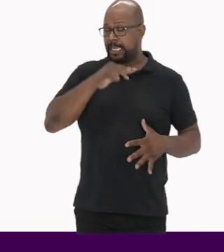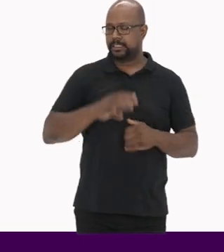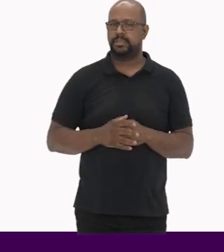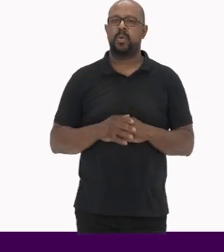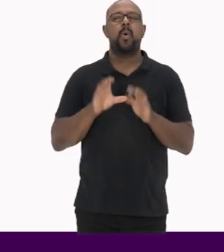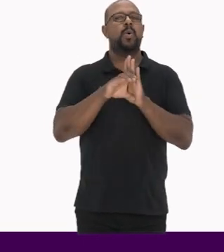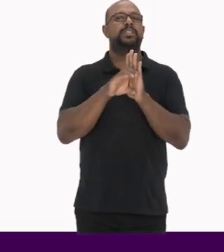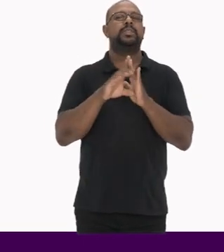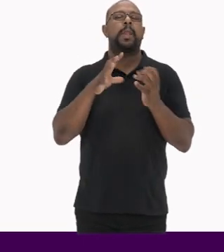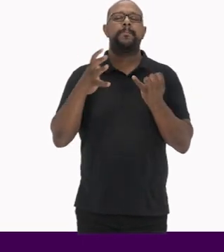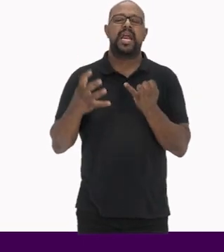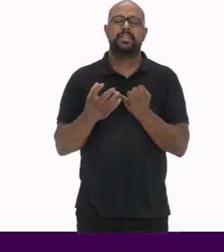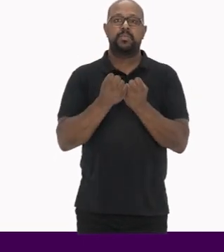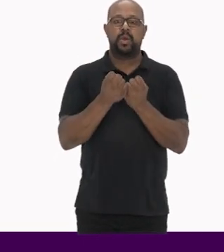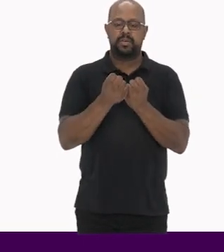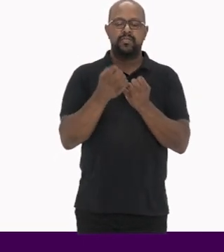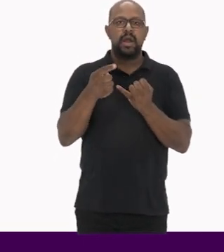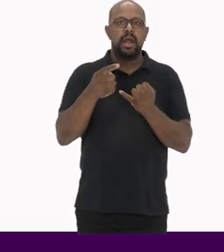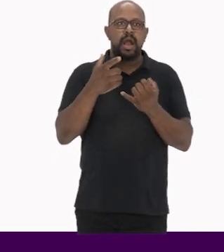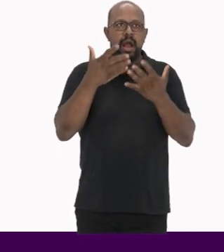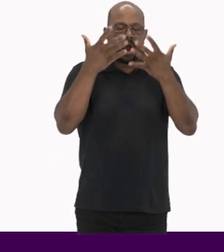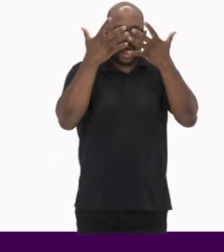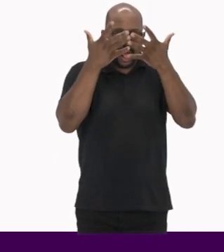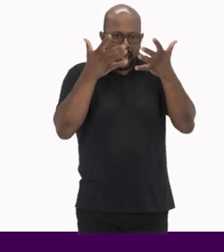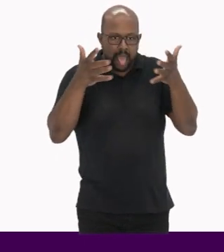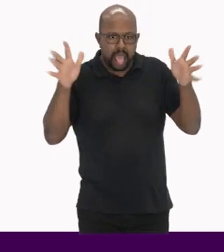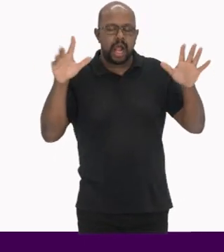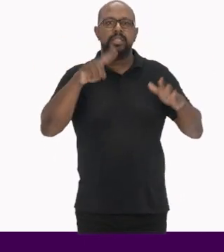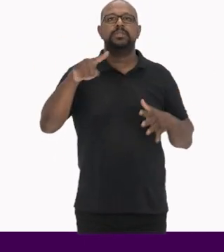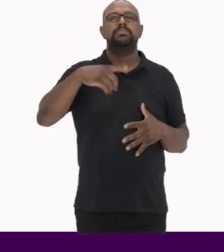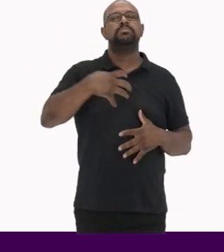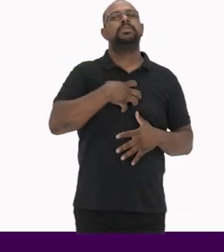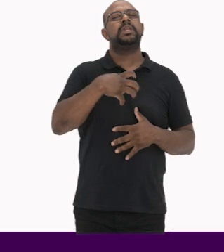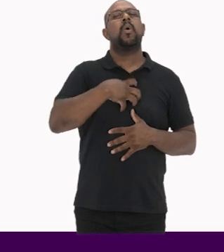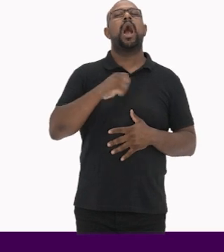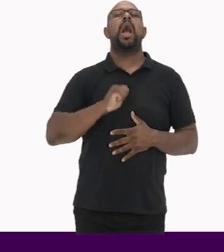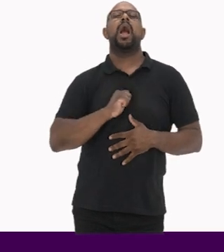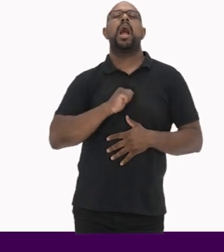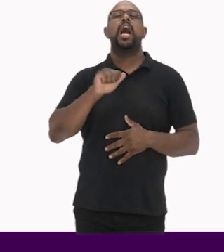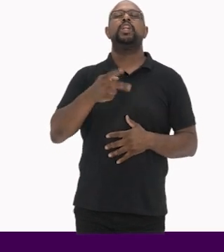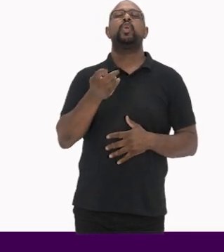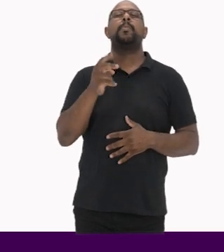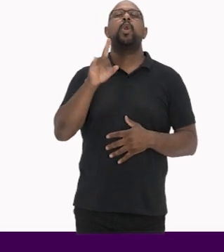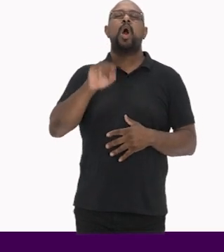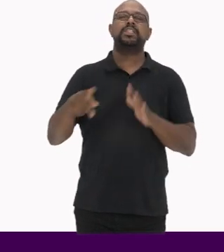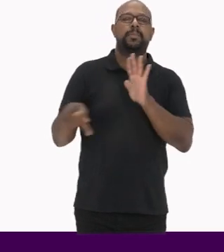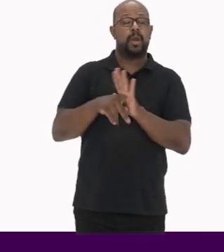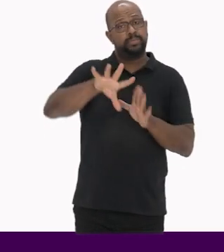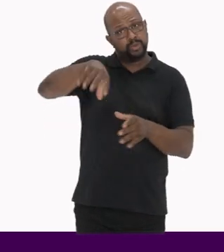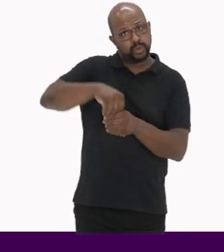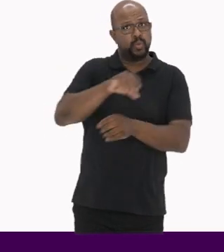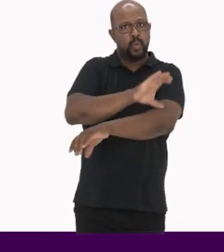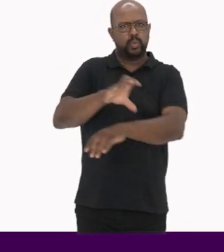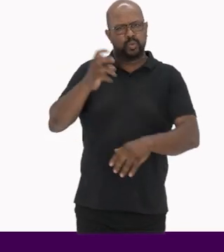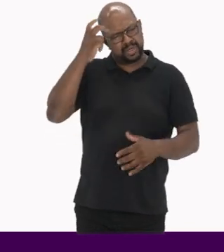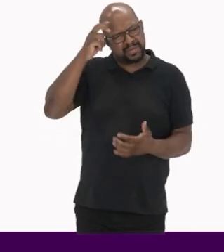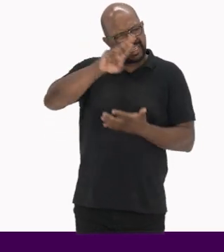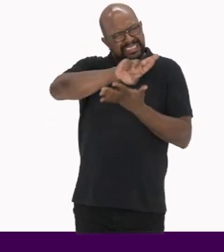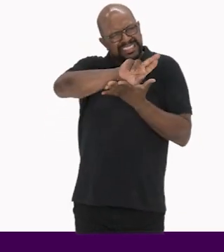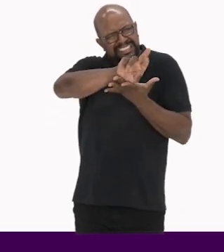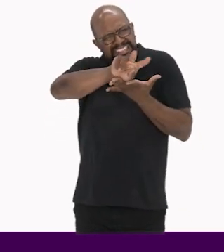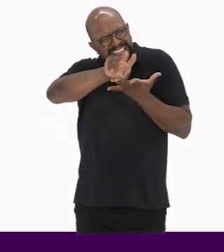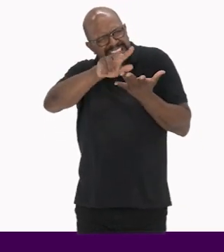O conceito de patrimônio foi ampliado com base na noção antropológica de cultura Para abrigar diferentes